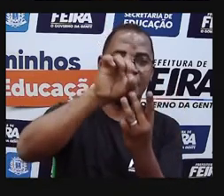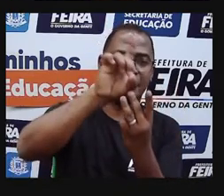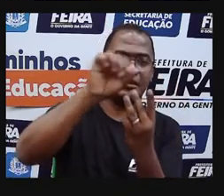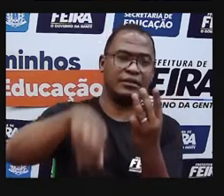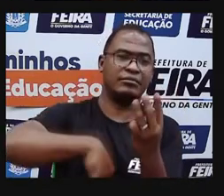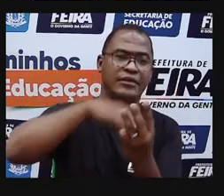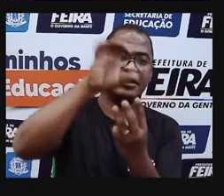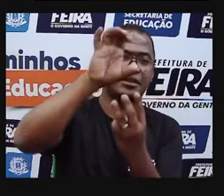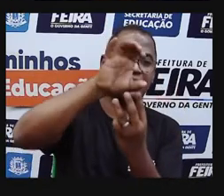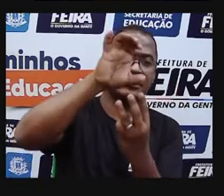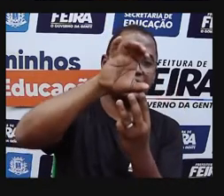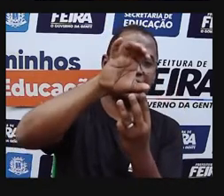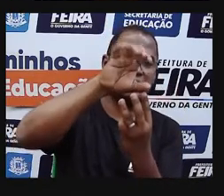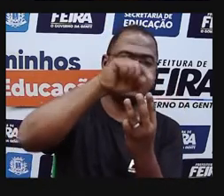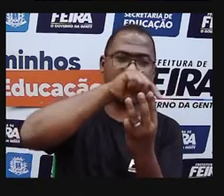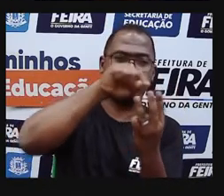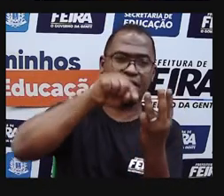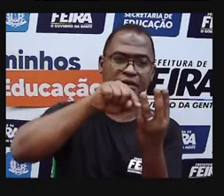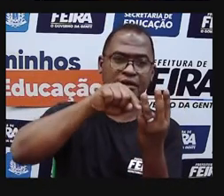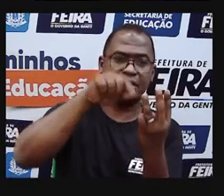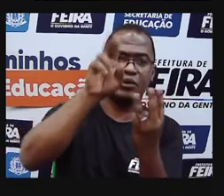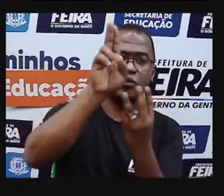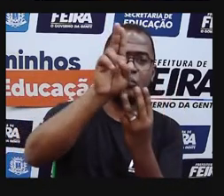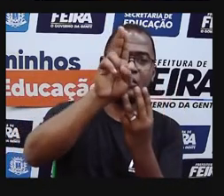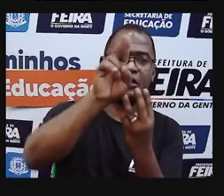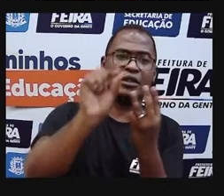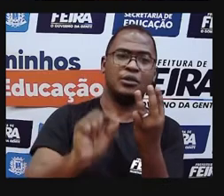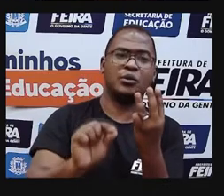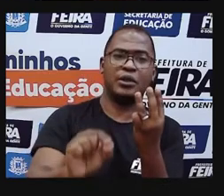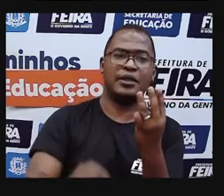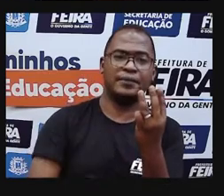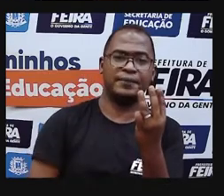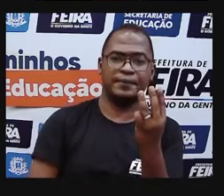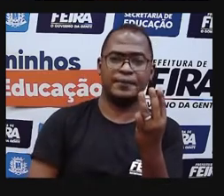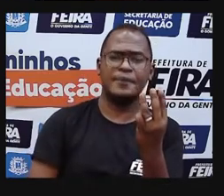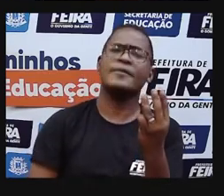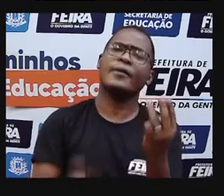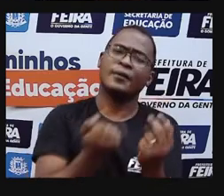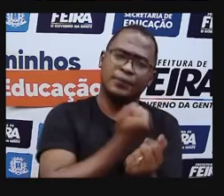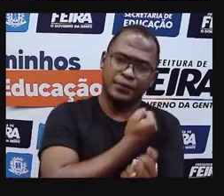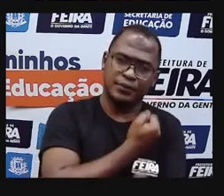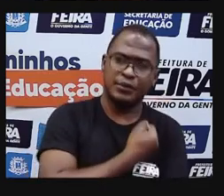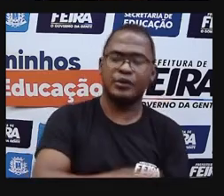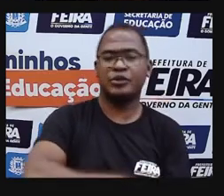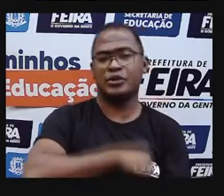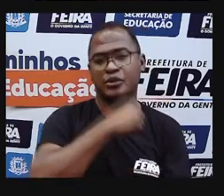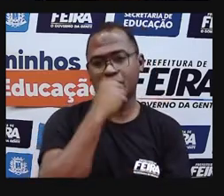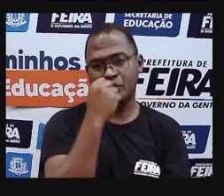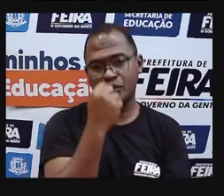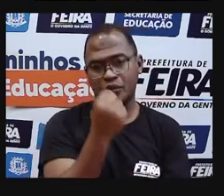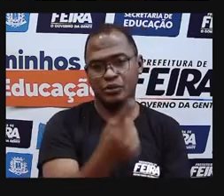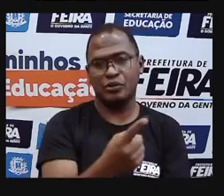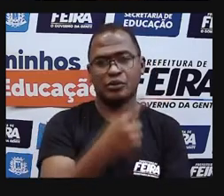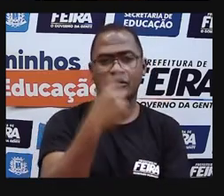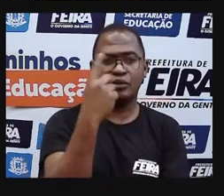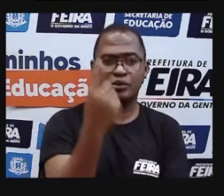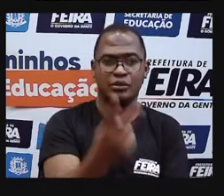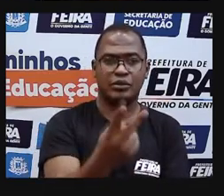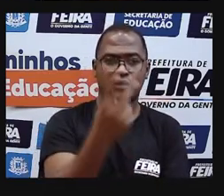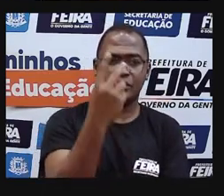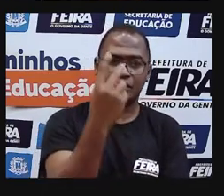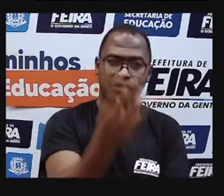a centena. E o que é a unidade são aqueles números que nós fazemos a contagem de 1 a 1,